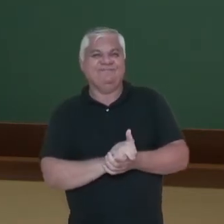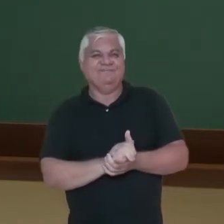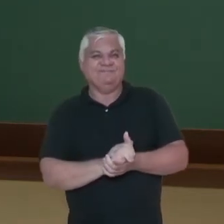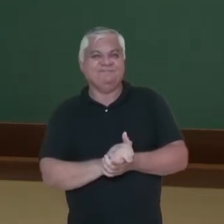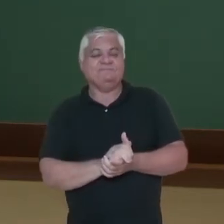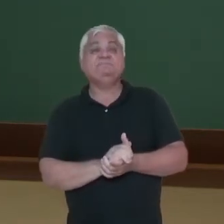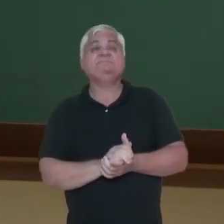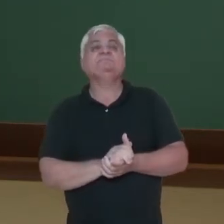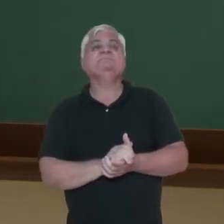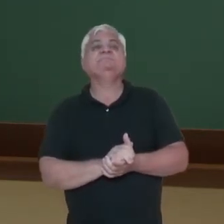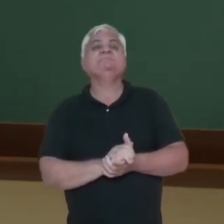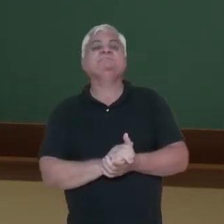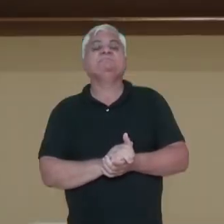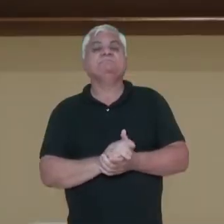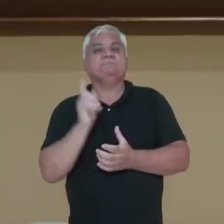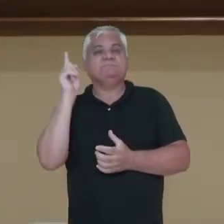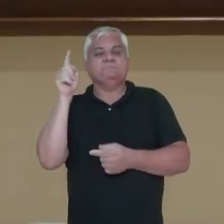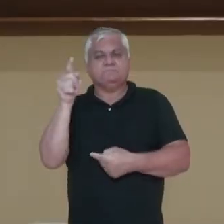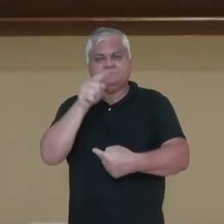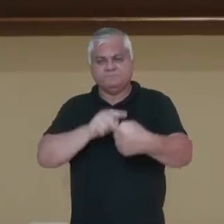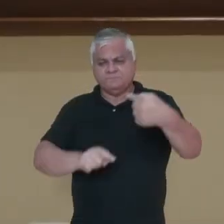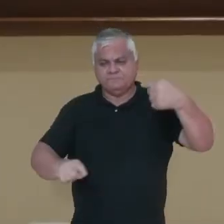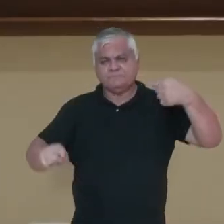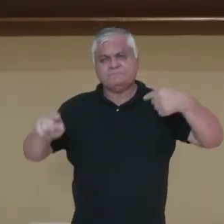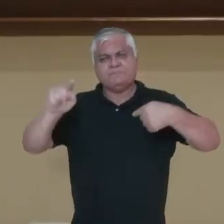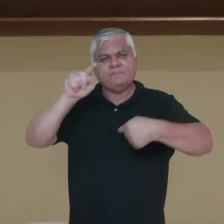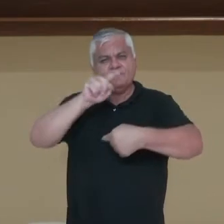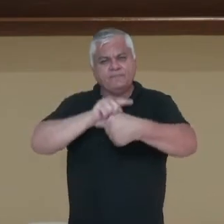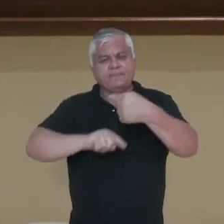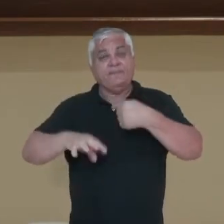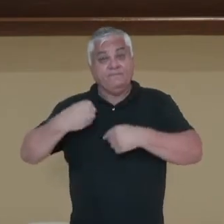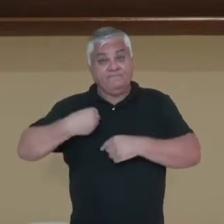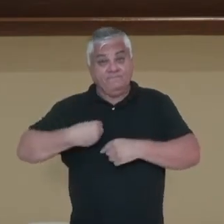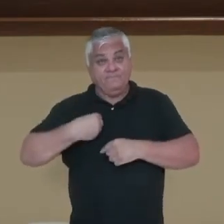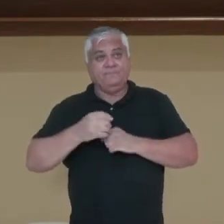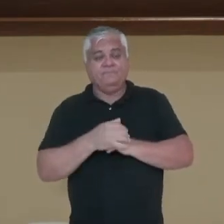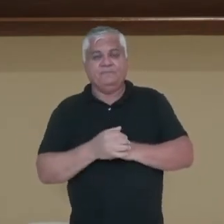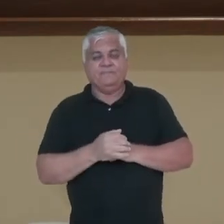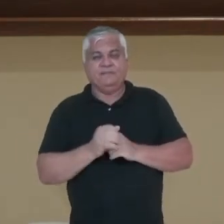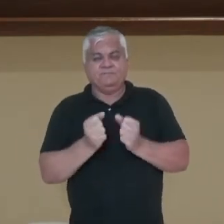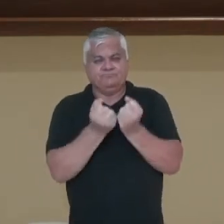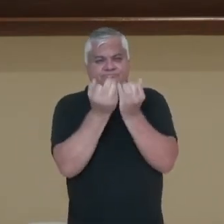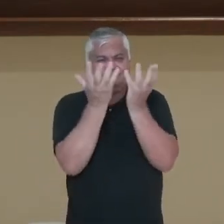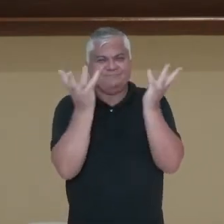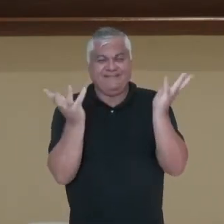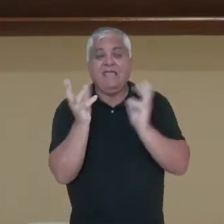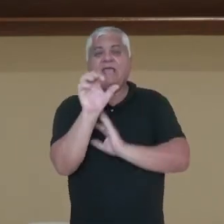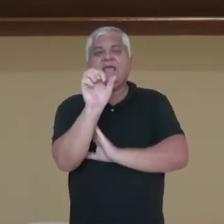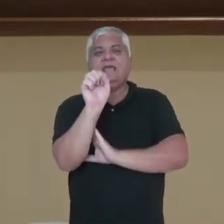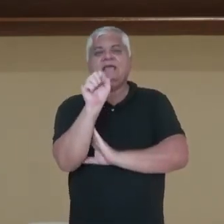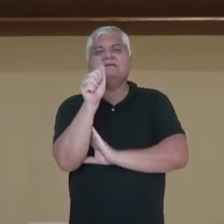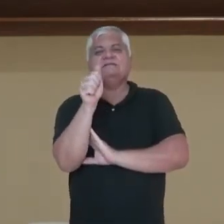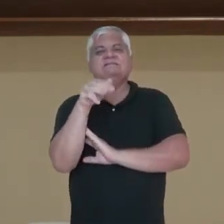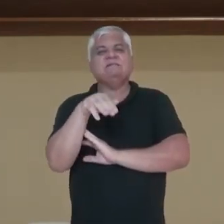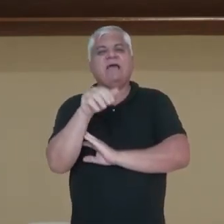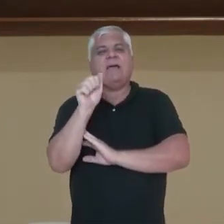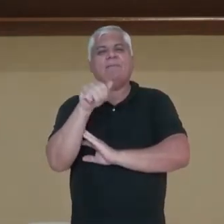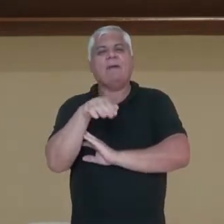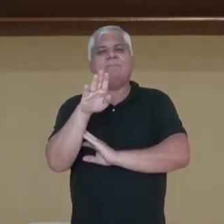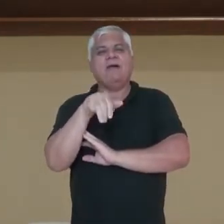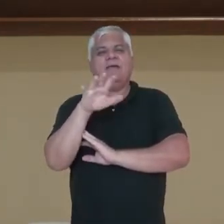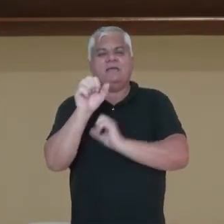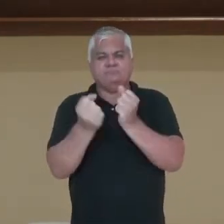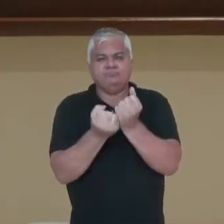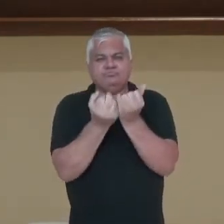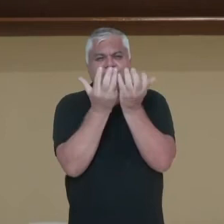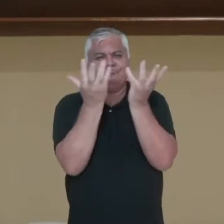Ok? Então aqui no ciclo de vida, né? A samambaia, por exemplo, produziu os soros, os soros com os esporandios se aqueceu, liberou o